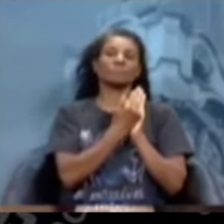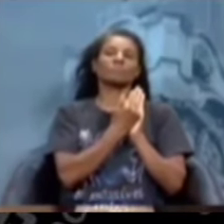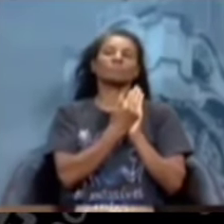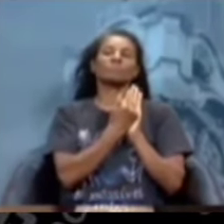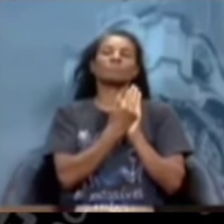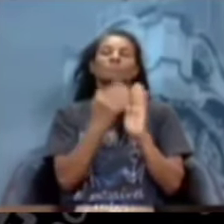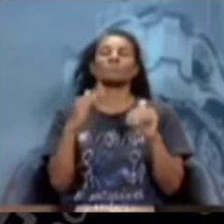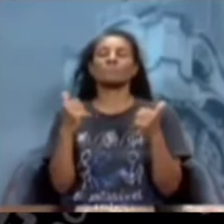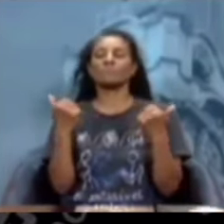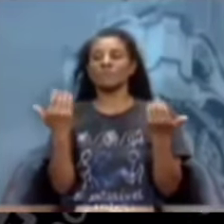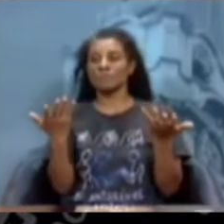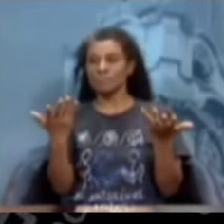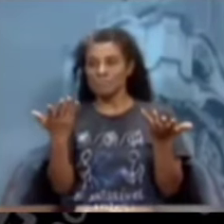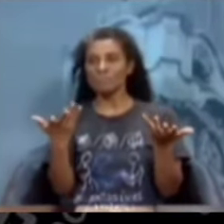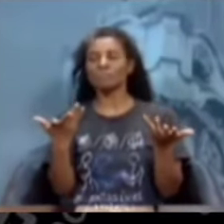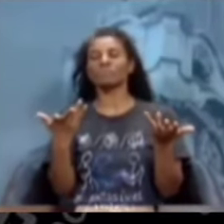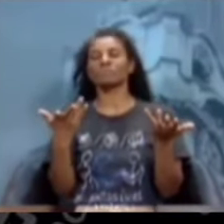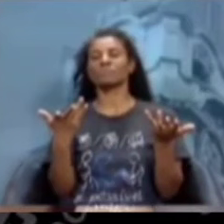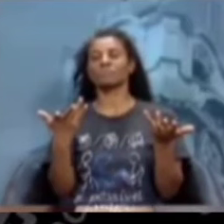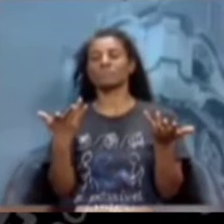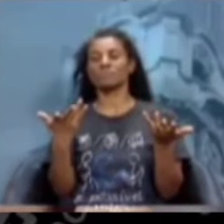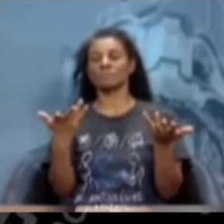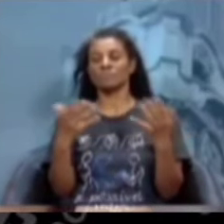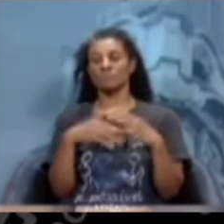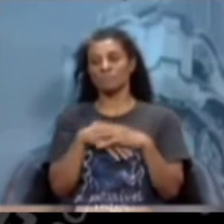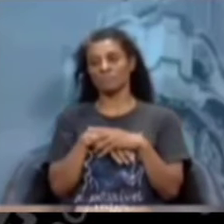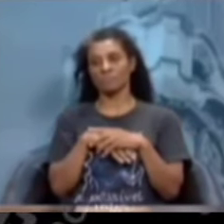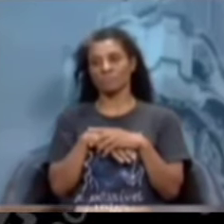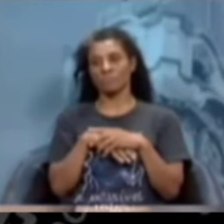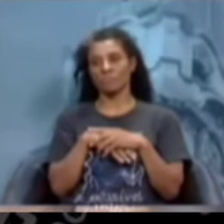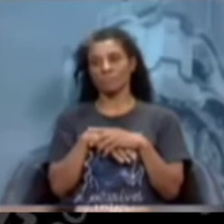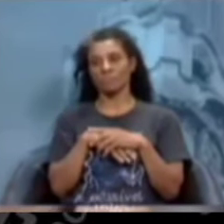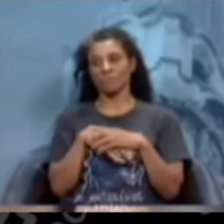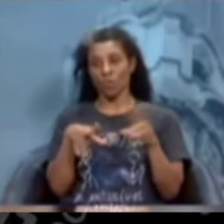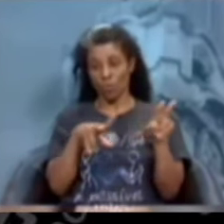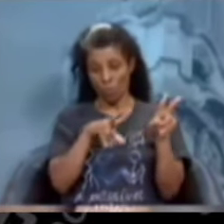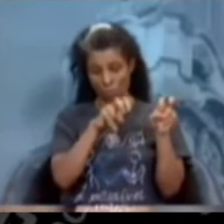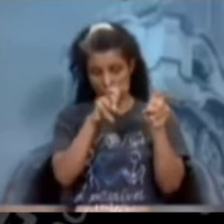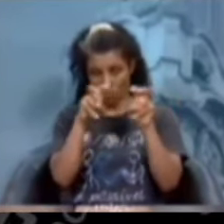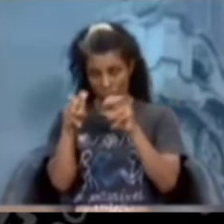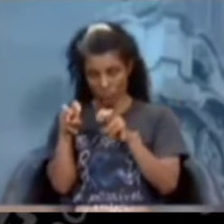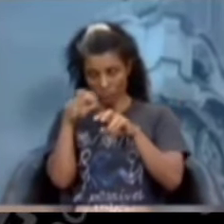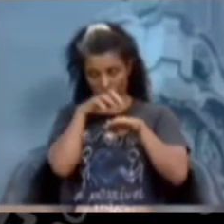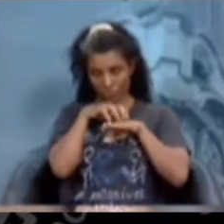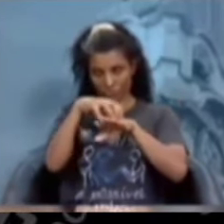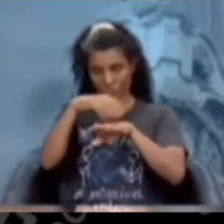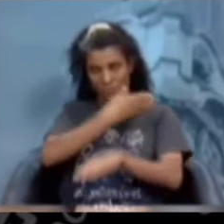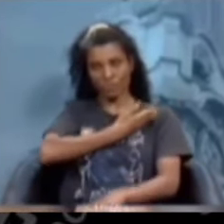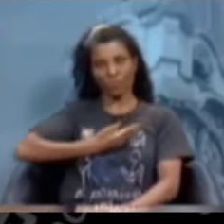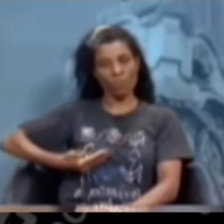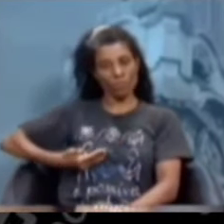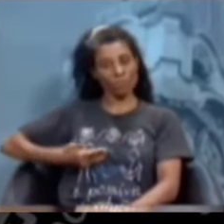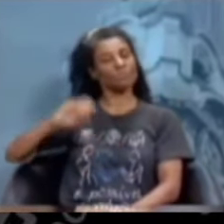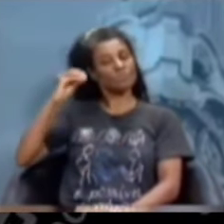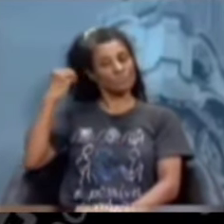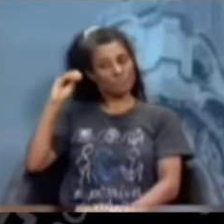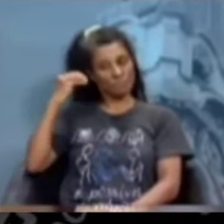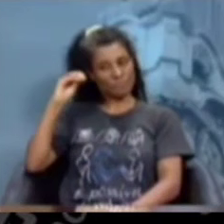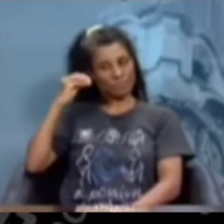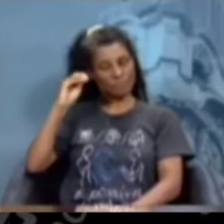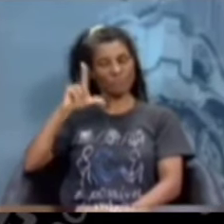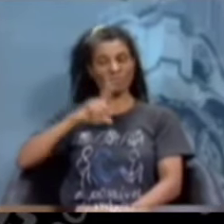Sobre a situação do transporte público de Porto Alegre, nós temos